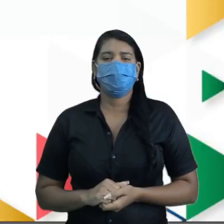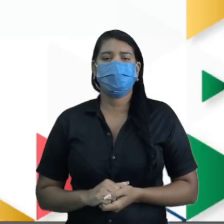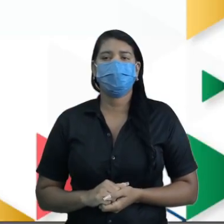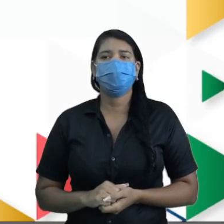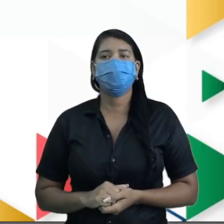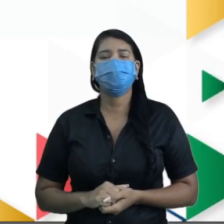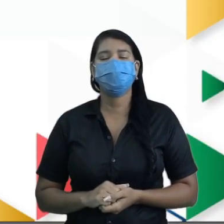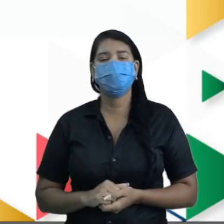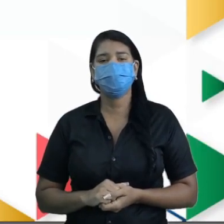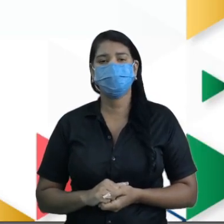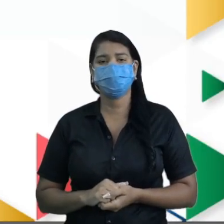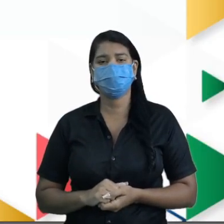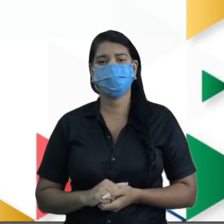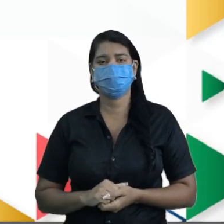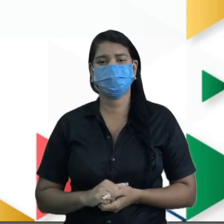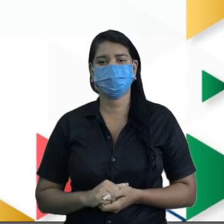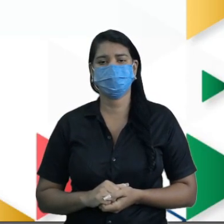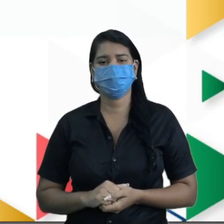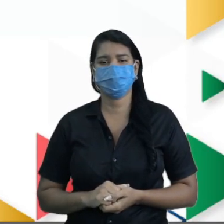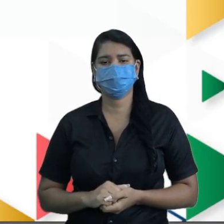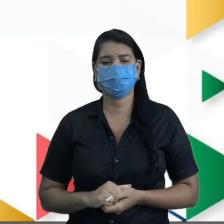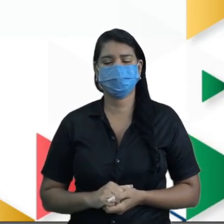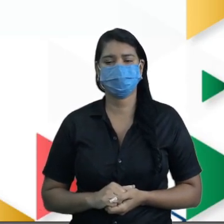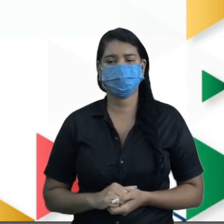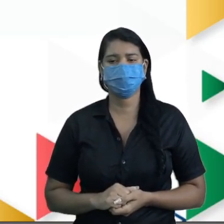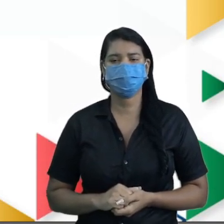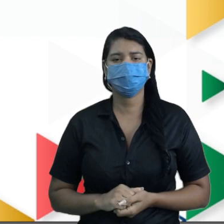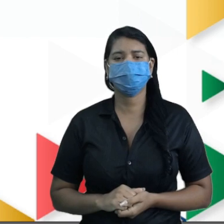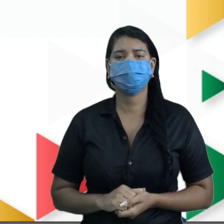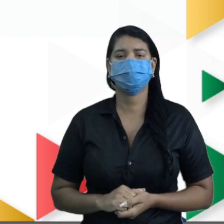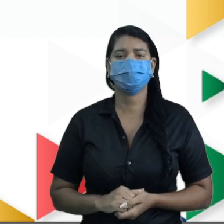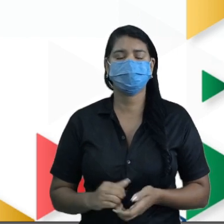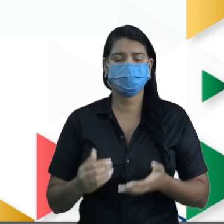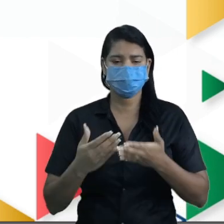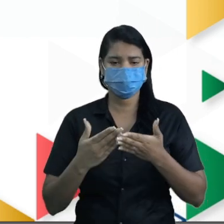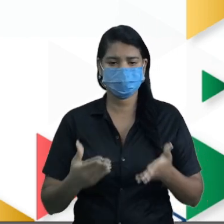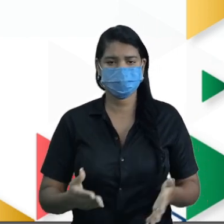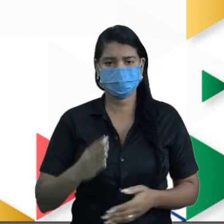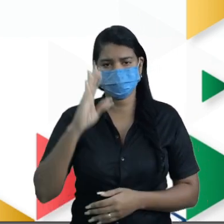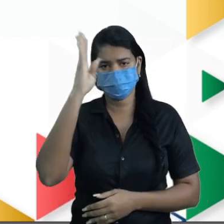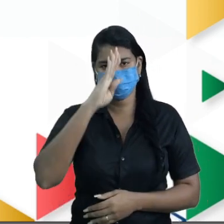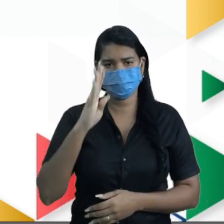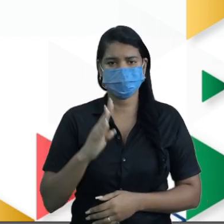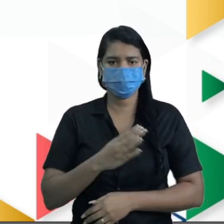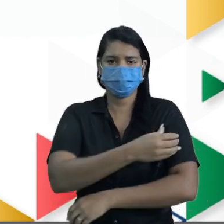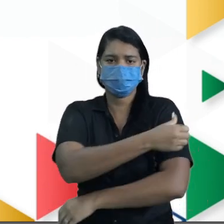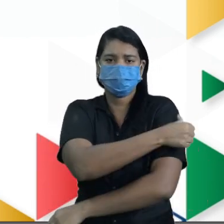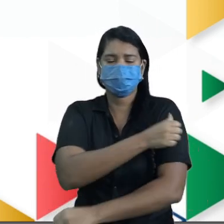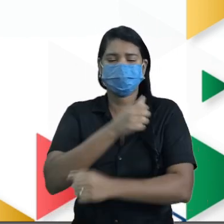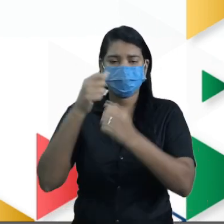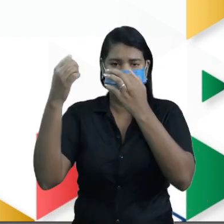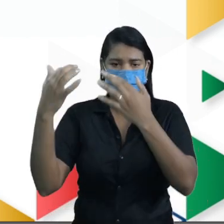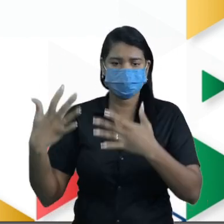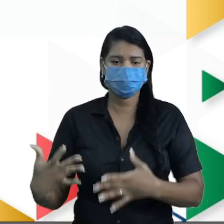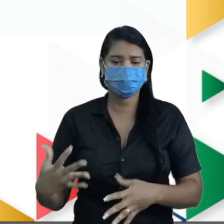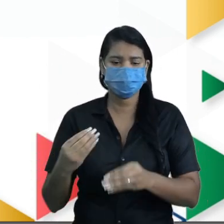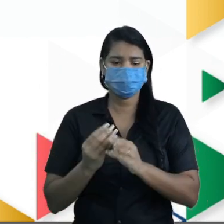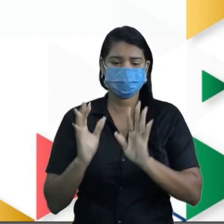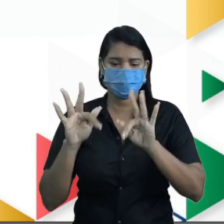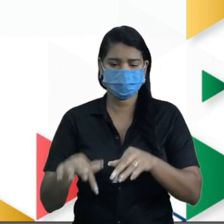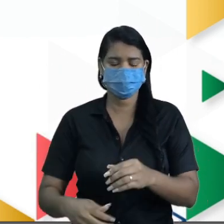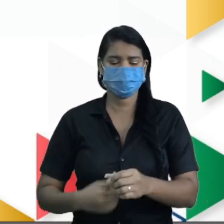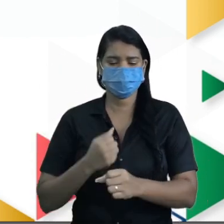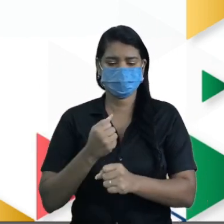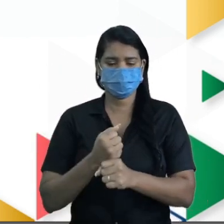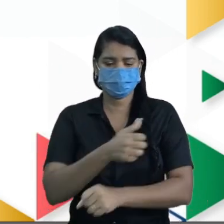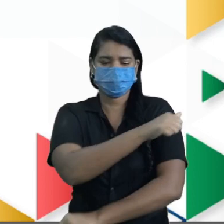agora, tá bom? Então, a questão da prova Brasil, que cabe no sexto ano, está dizendo o seguinte, no final do ano,